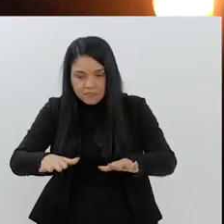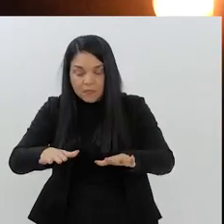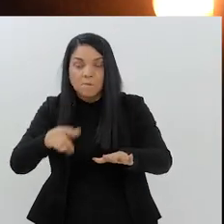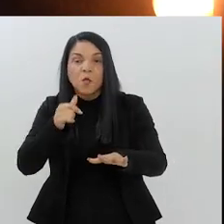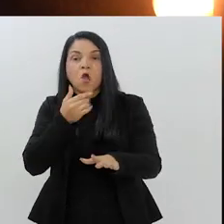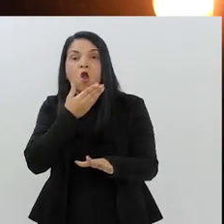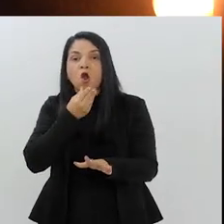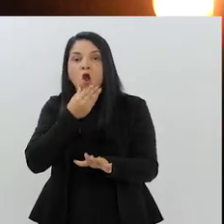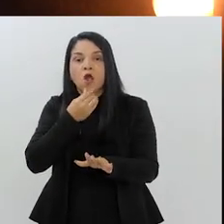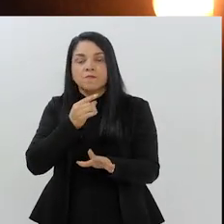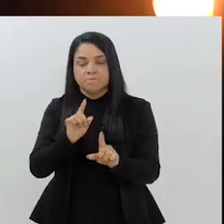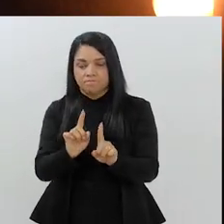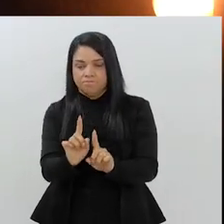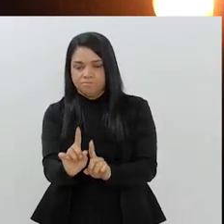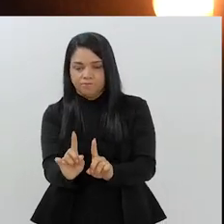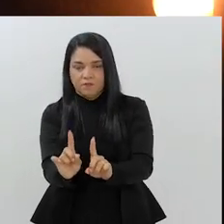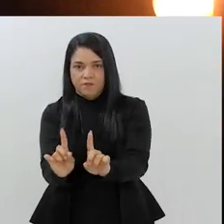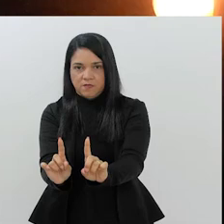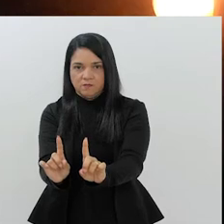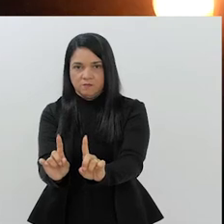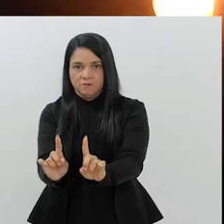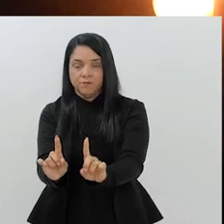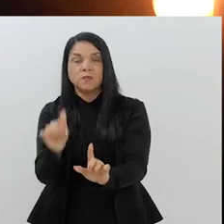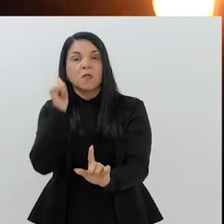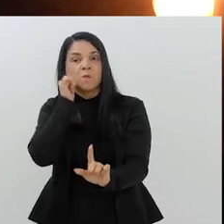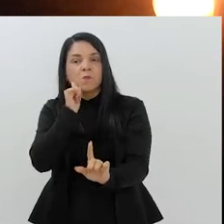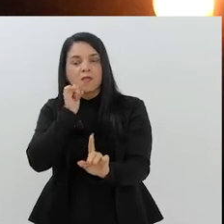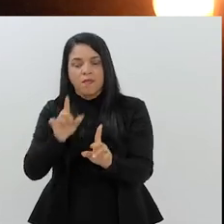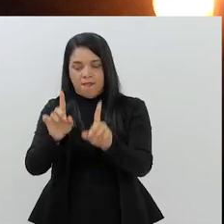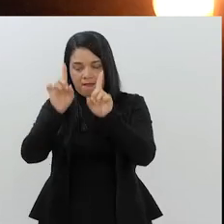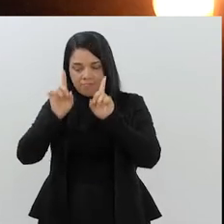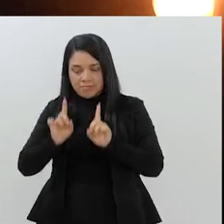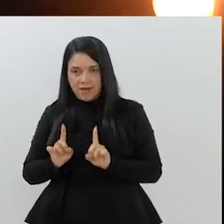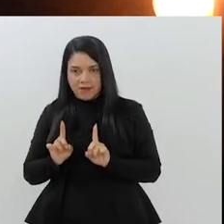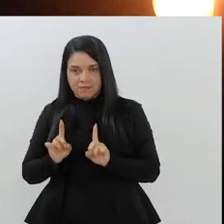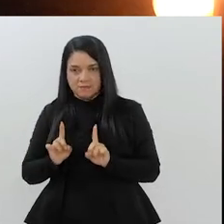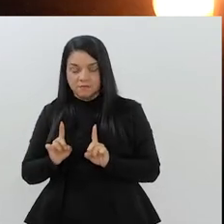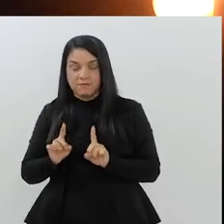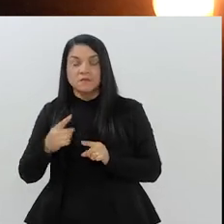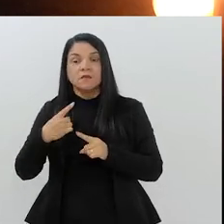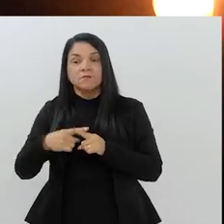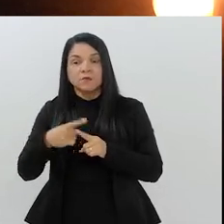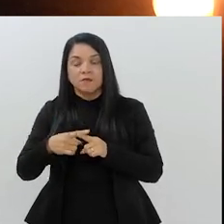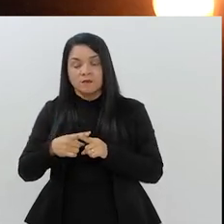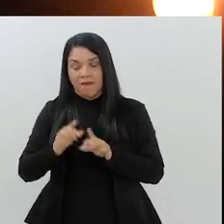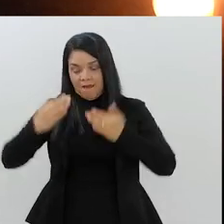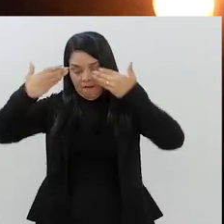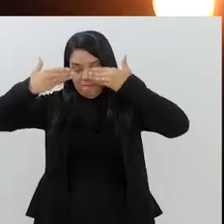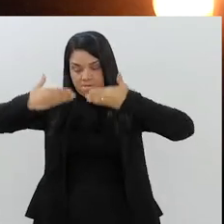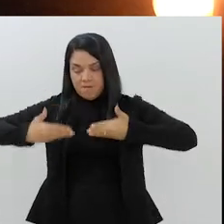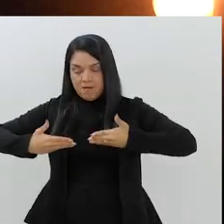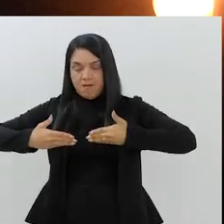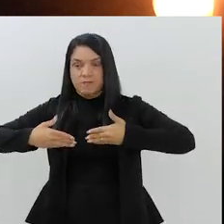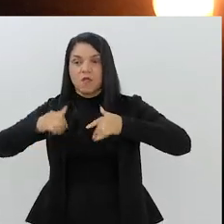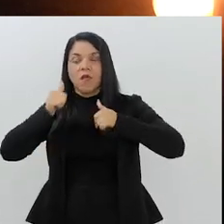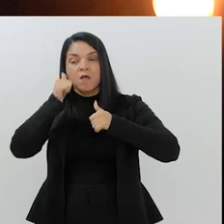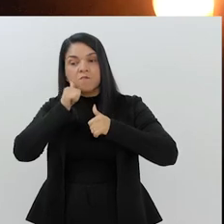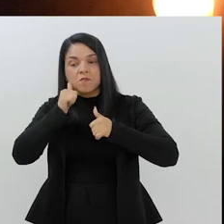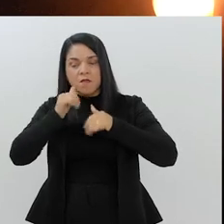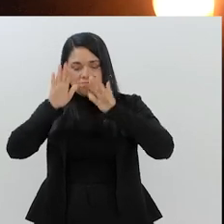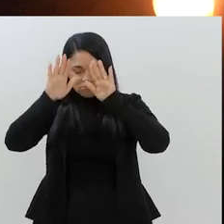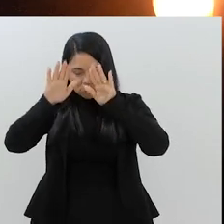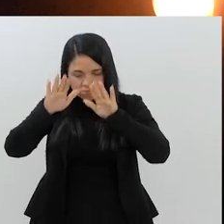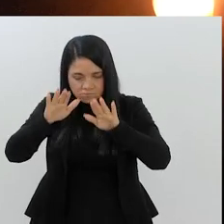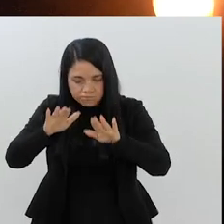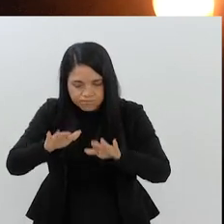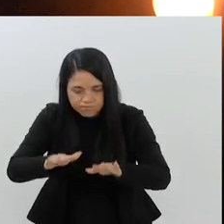mesquita, os homens vão rezar à frente e as mulheres atrás para que não haja esse problema. Elas sabem que, quando se curvarem, atrás delas só tem a